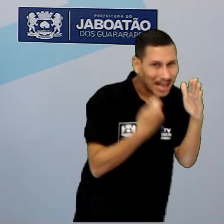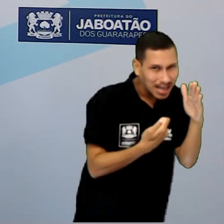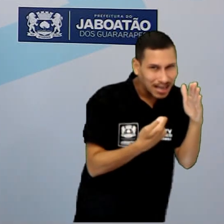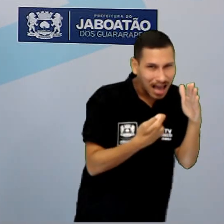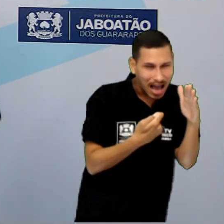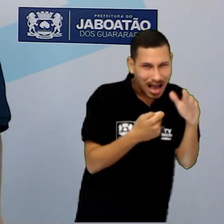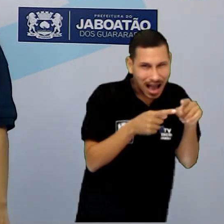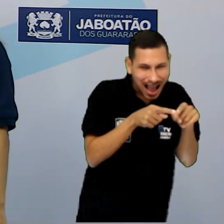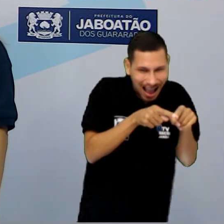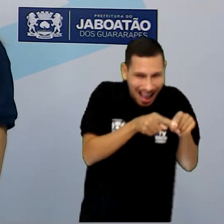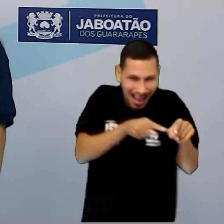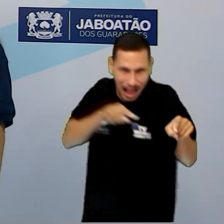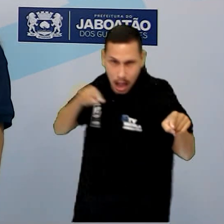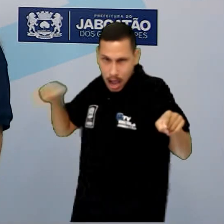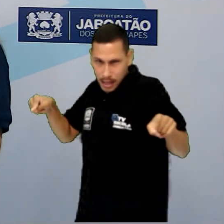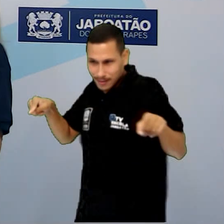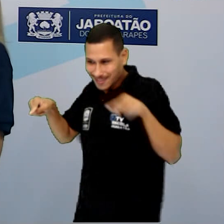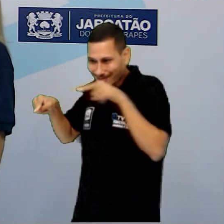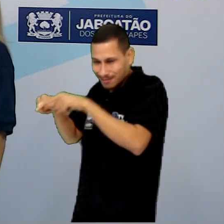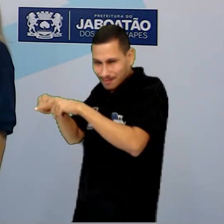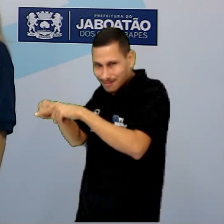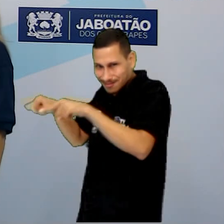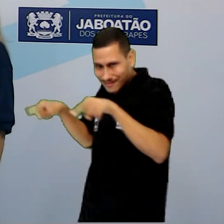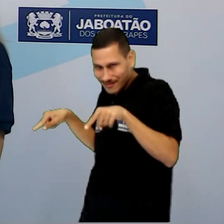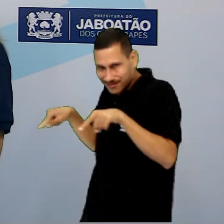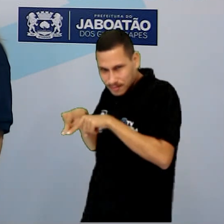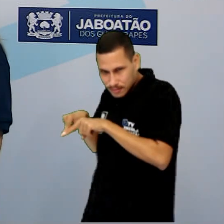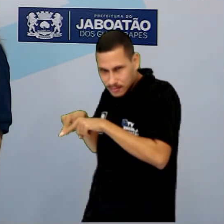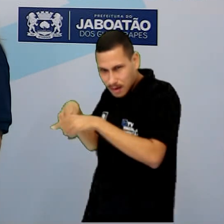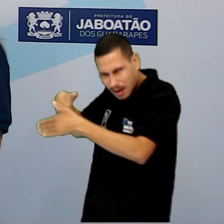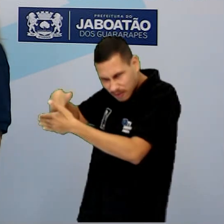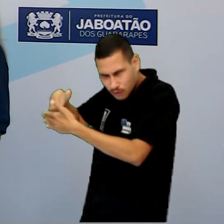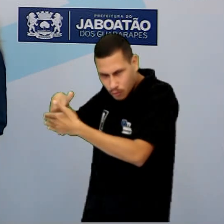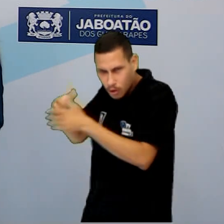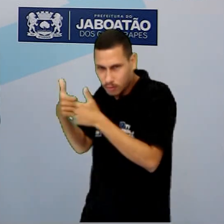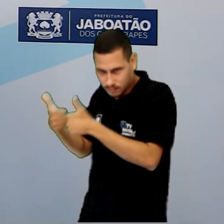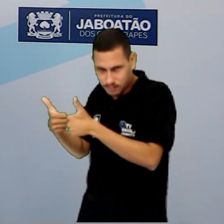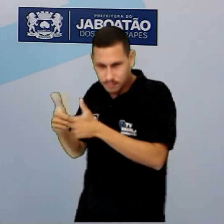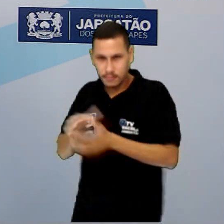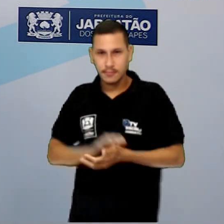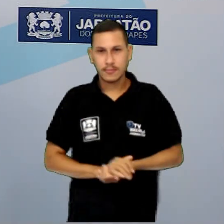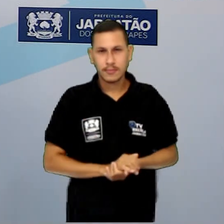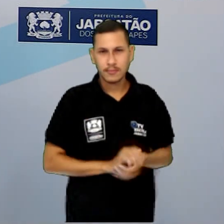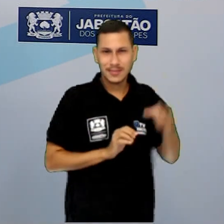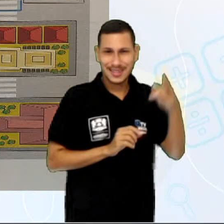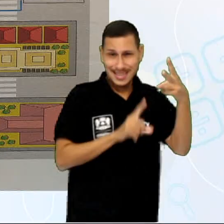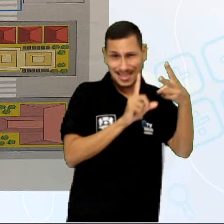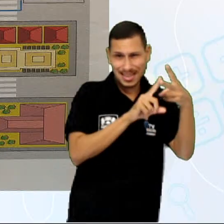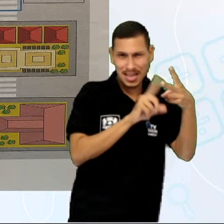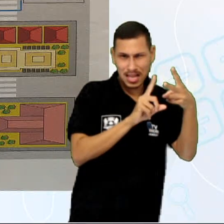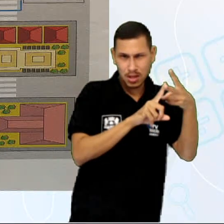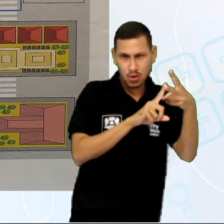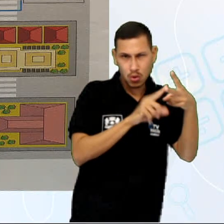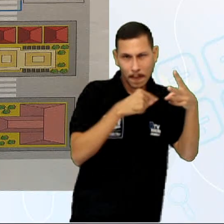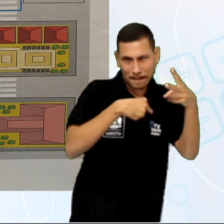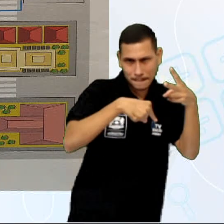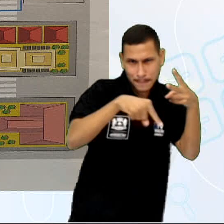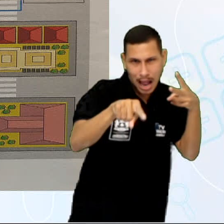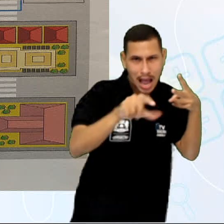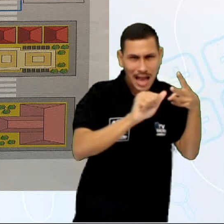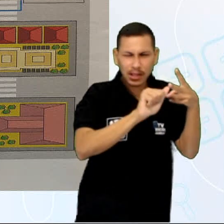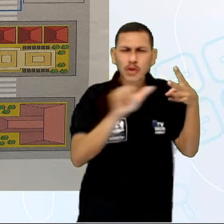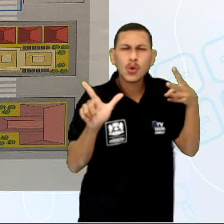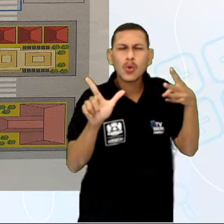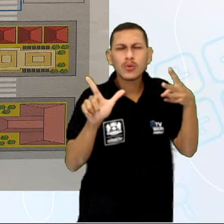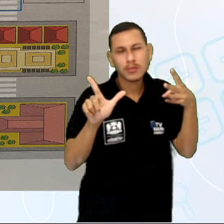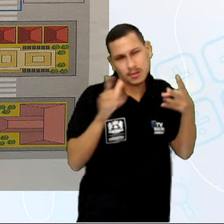vai para o campo de futebol, tá joia? E o azul, o traçado azul, ele sai de